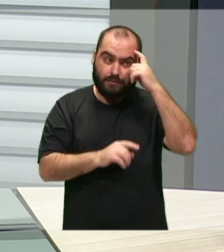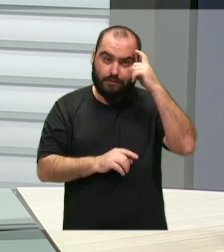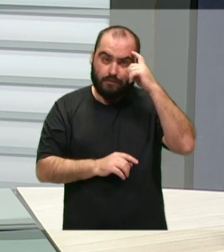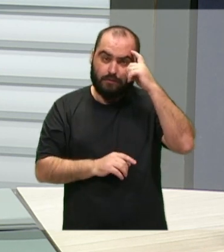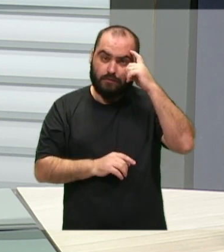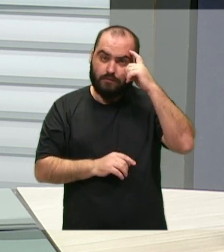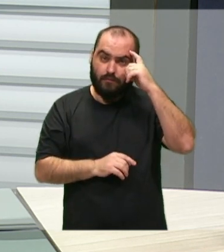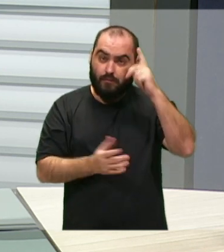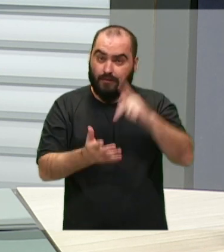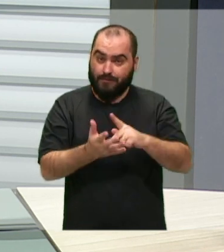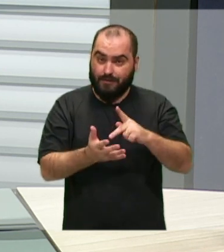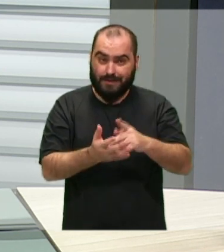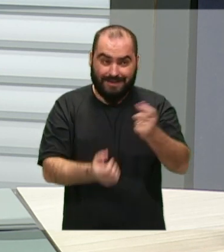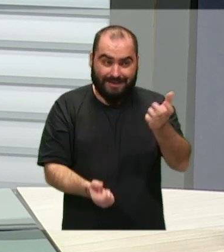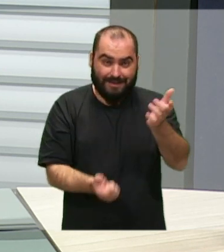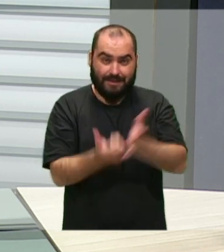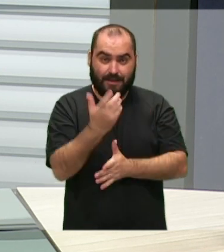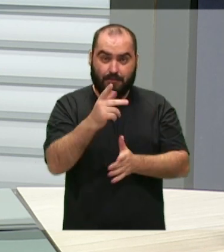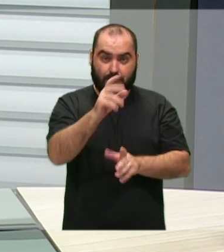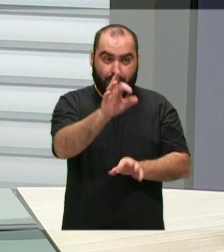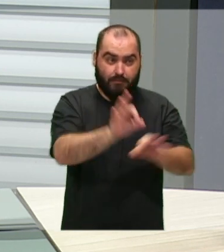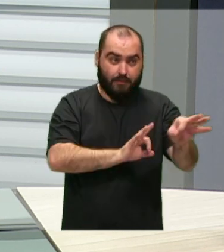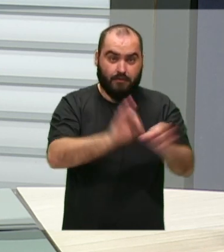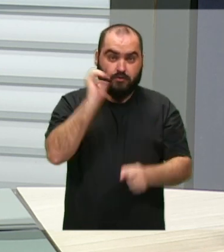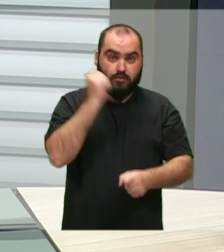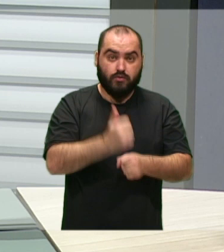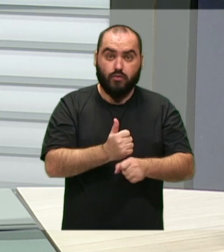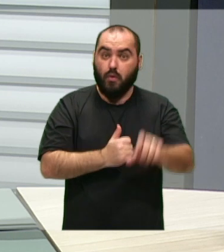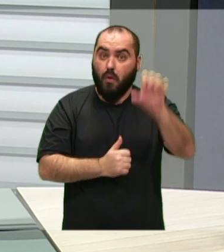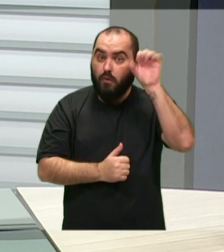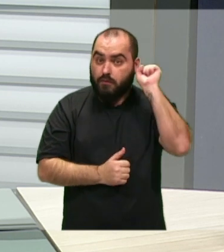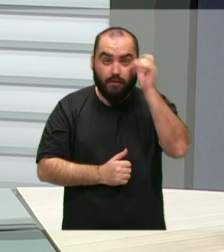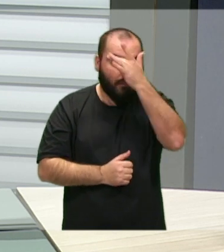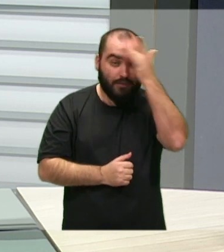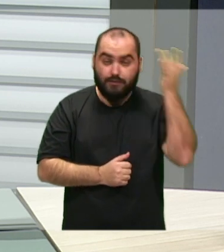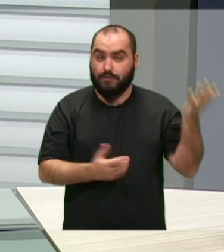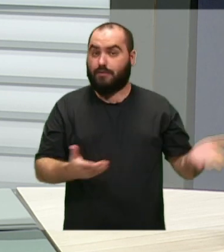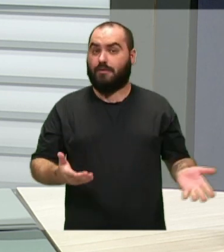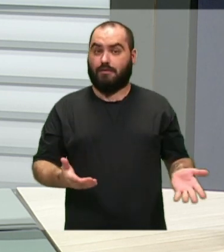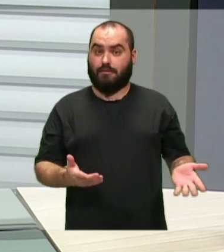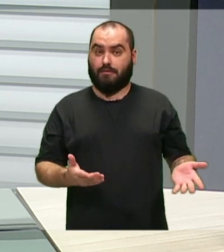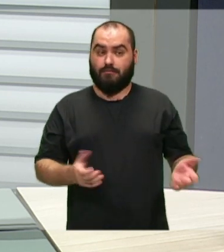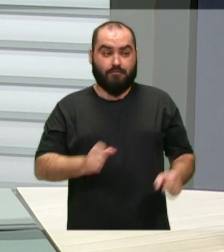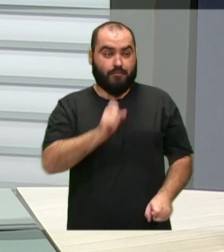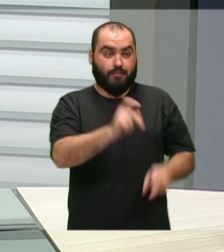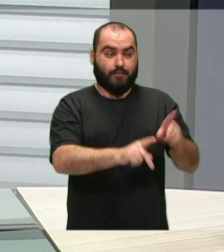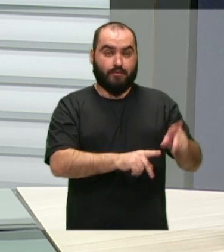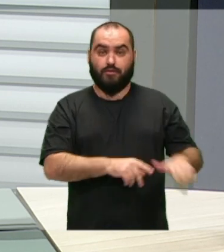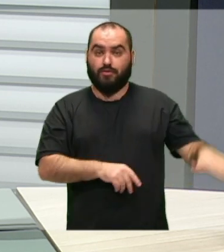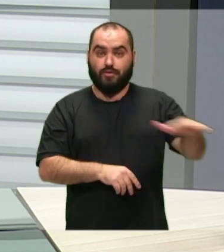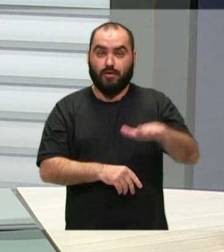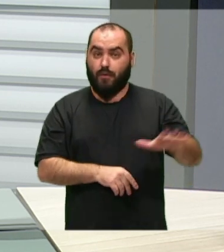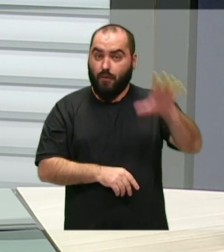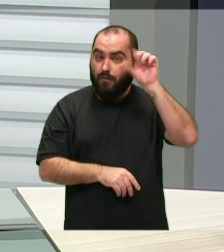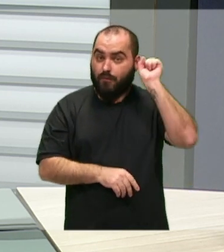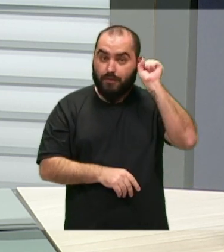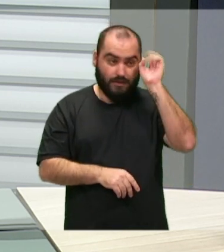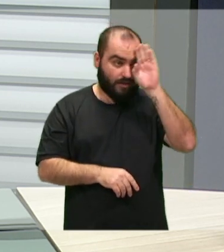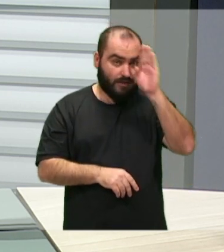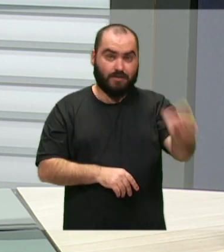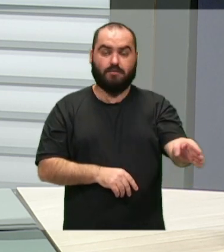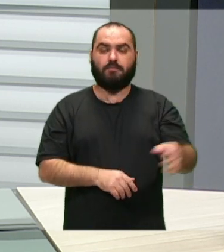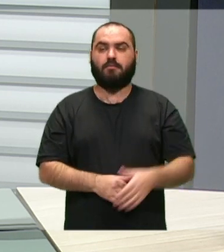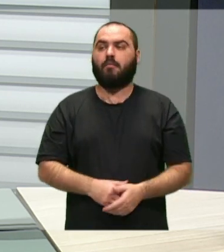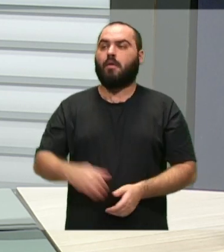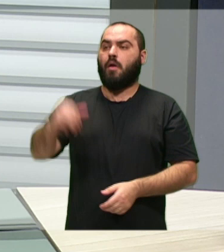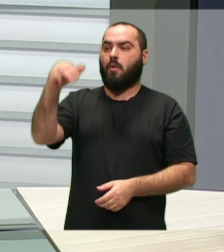realmente para construir os planos de eleitores, é para ouvir as pessoas que são diretamente envolvidas, as pessoas que ali moram. então o